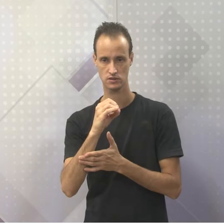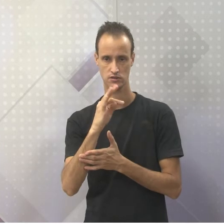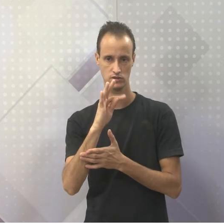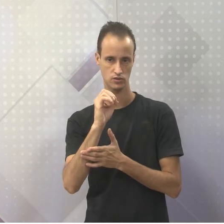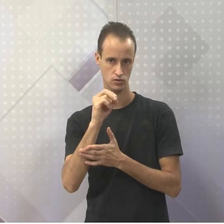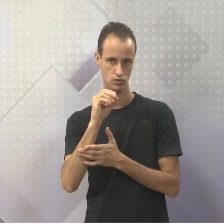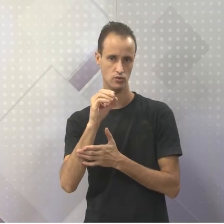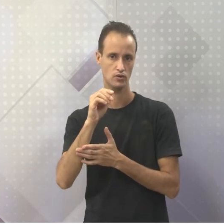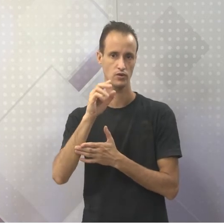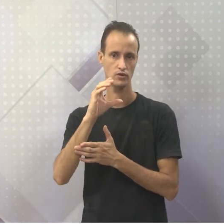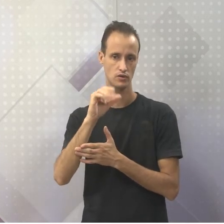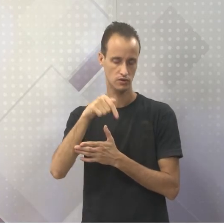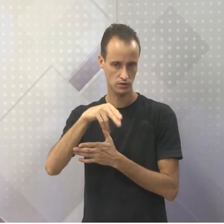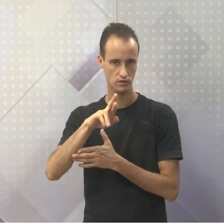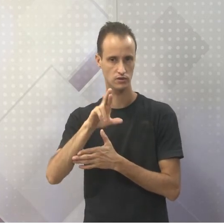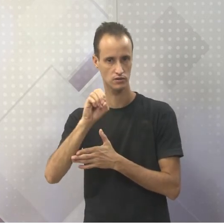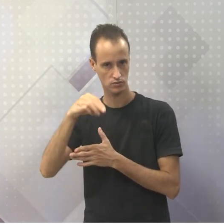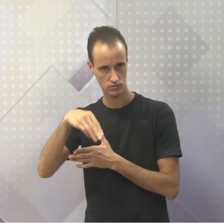Hecatonkyros,